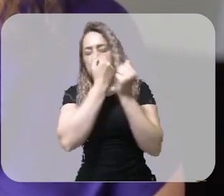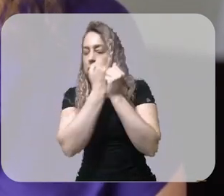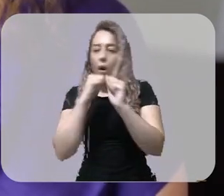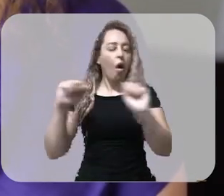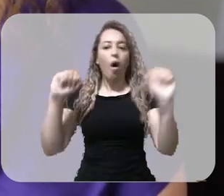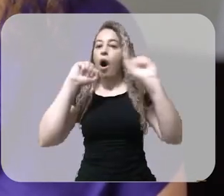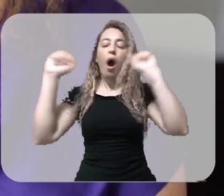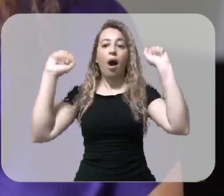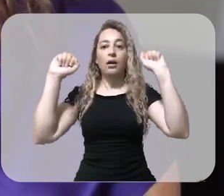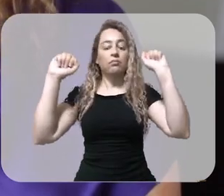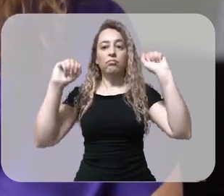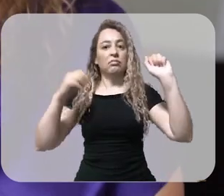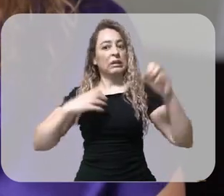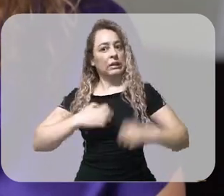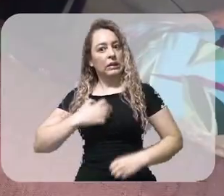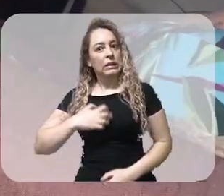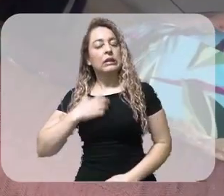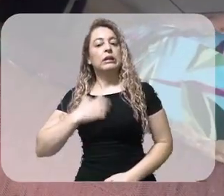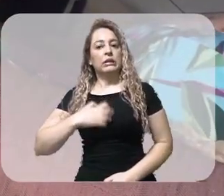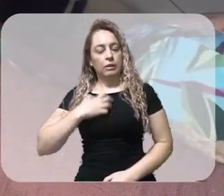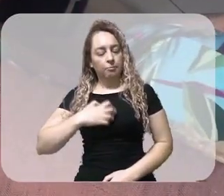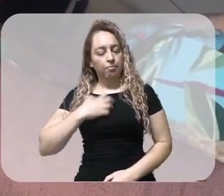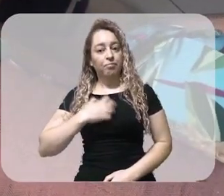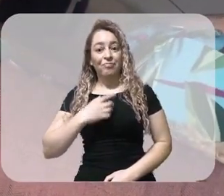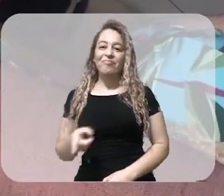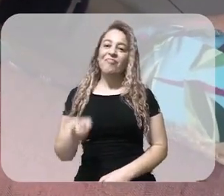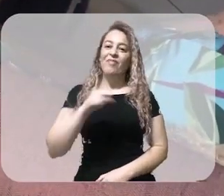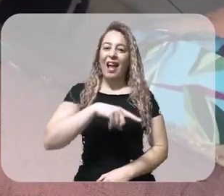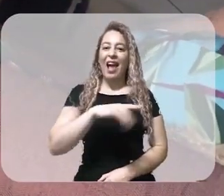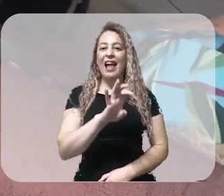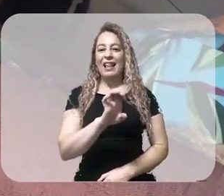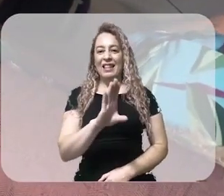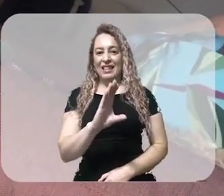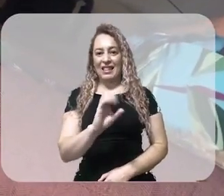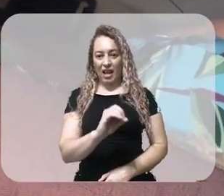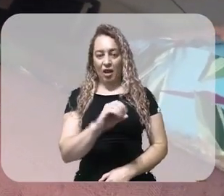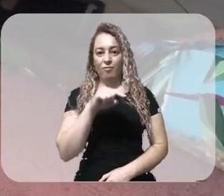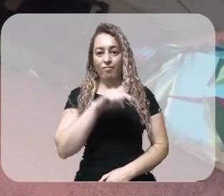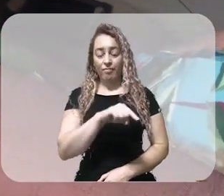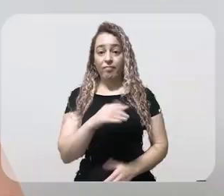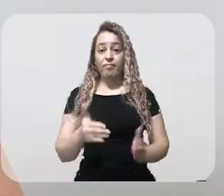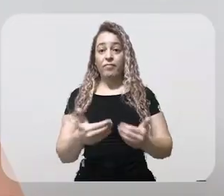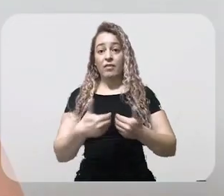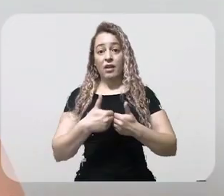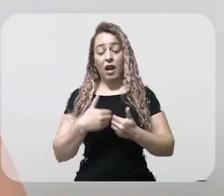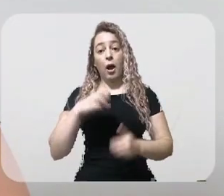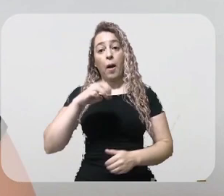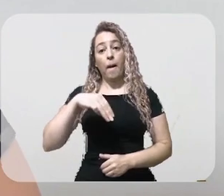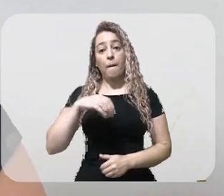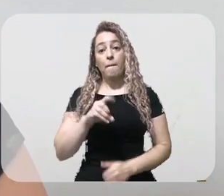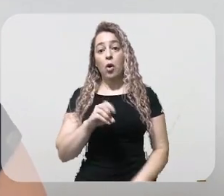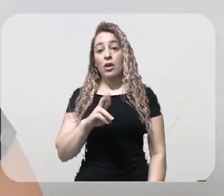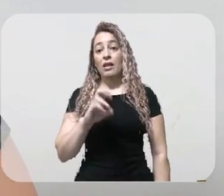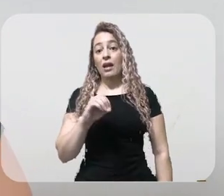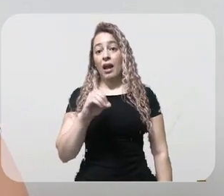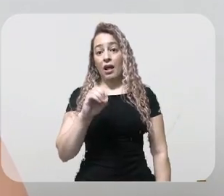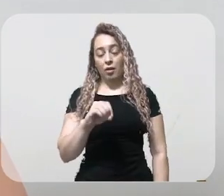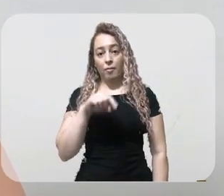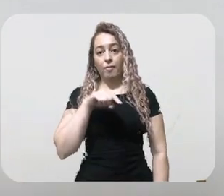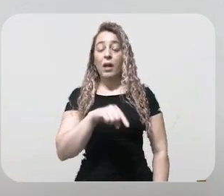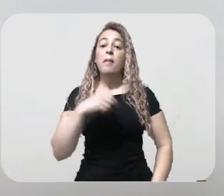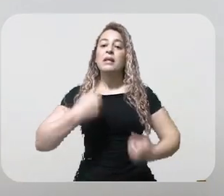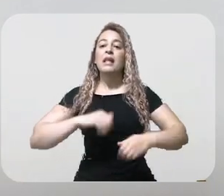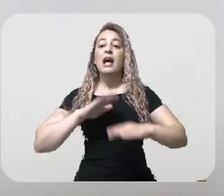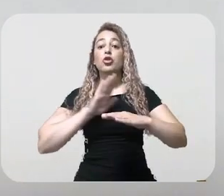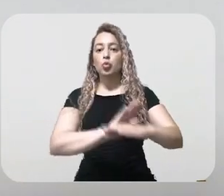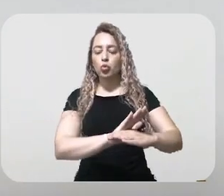tem crises de raiva. Theo, 12 anos. Autismo moderado. Ele ainda precisa de ajuda para bastante